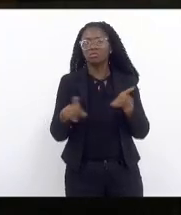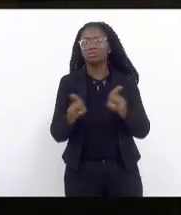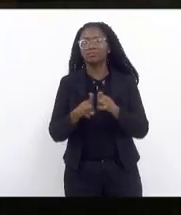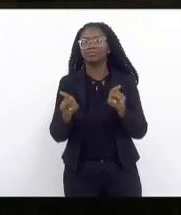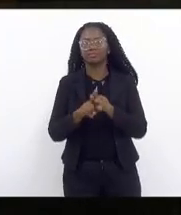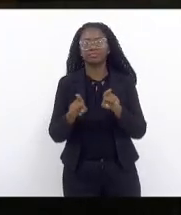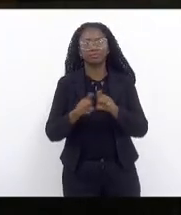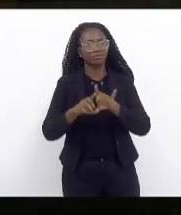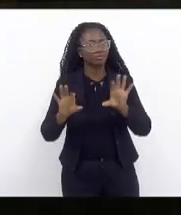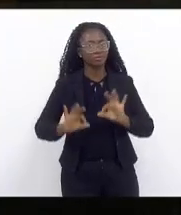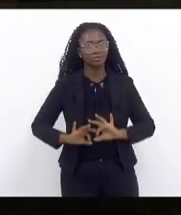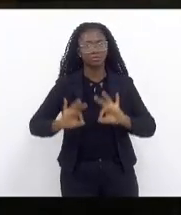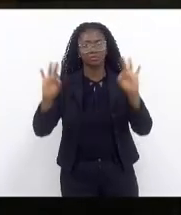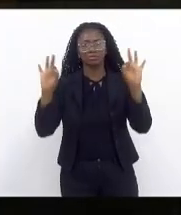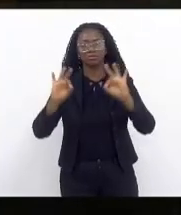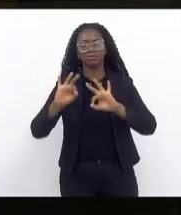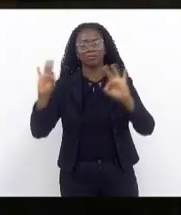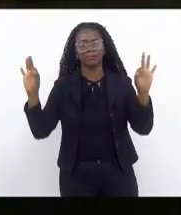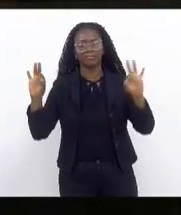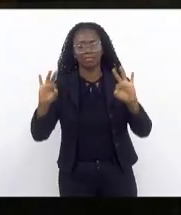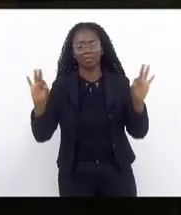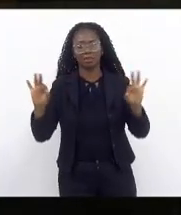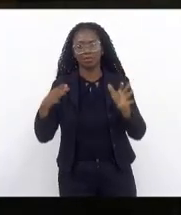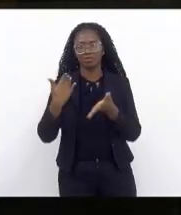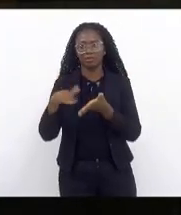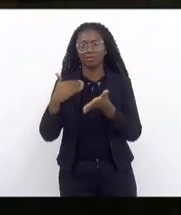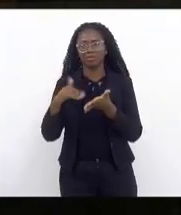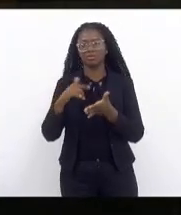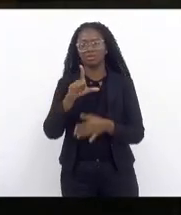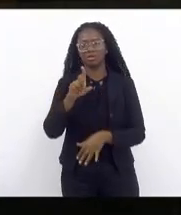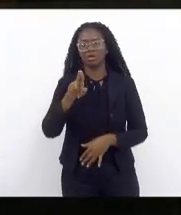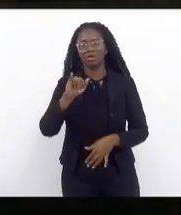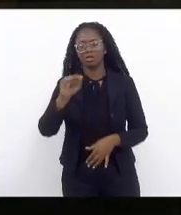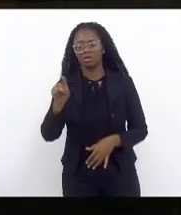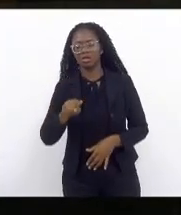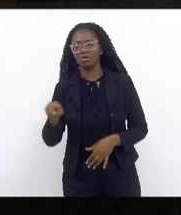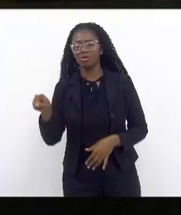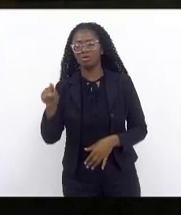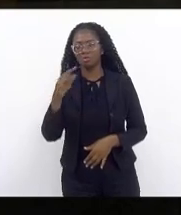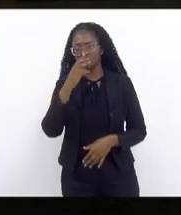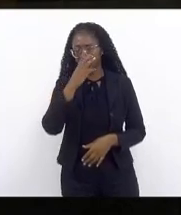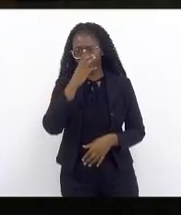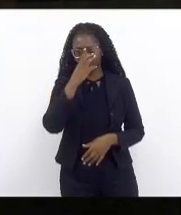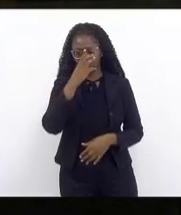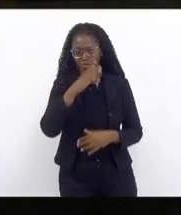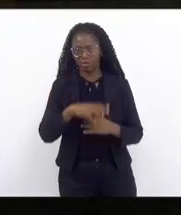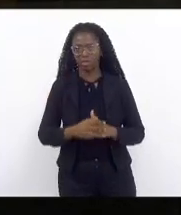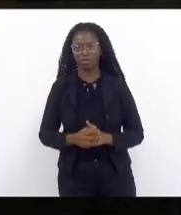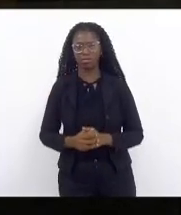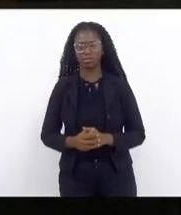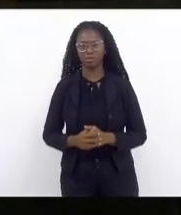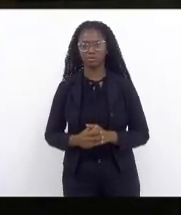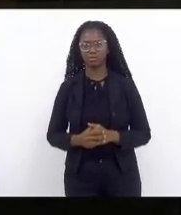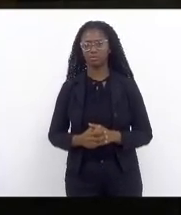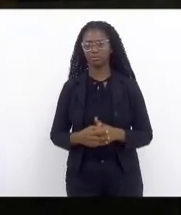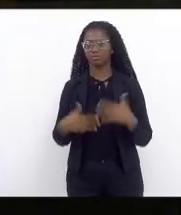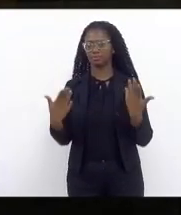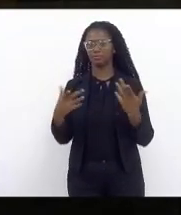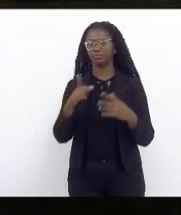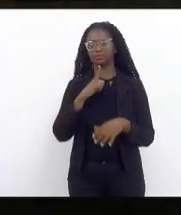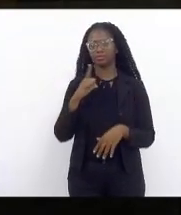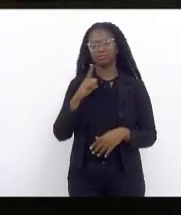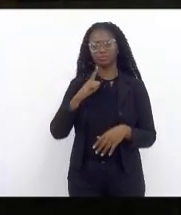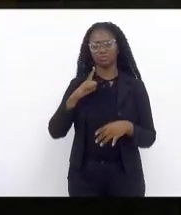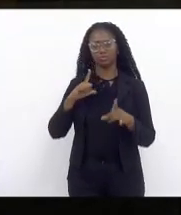eficiência do secretário Luiz Amiti e da sua equipe do planejamento há uma enorme